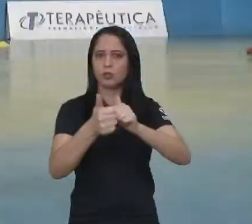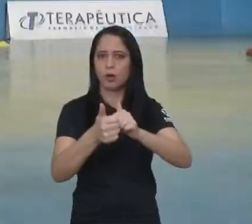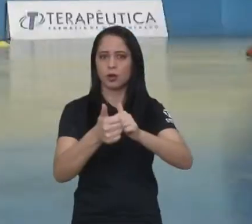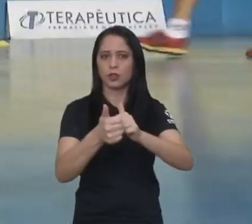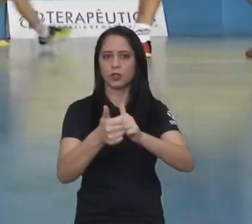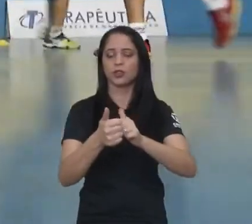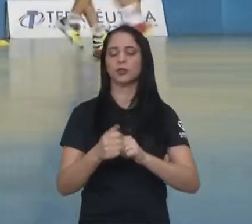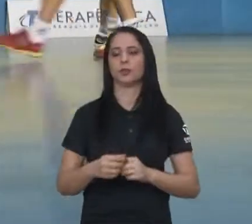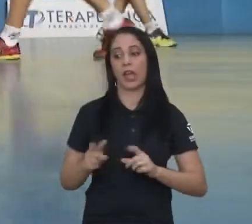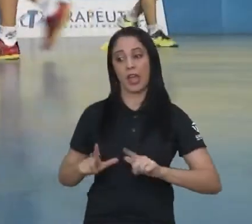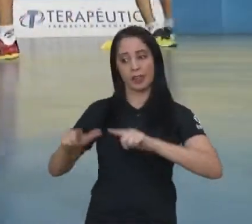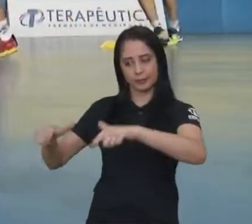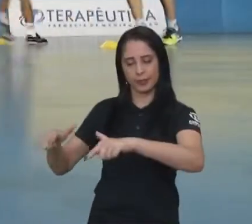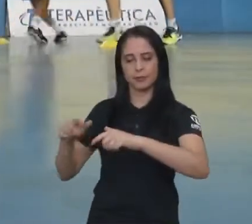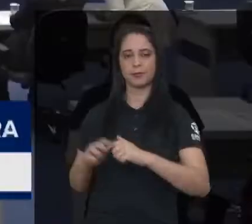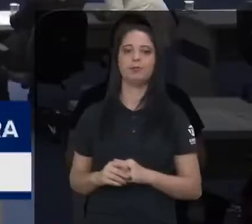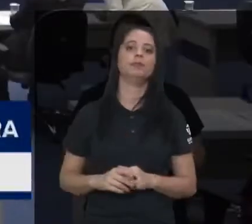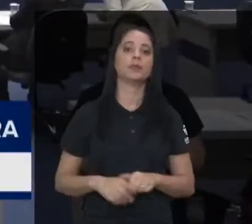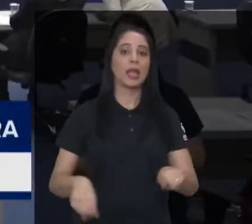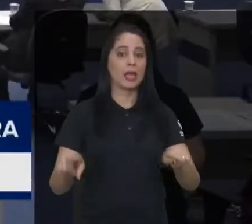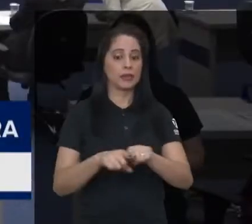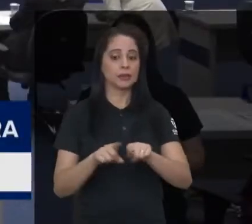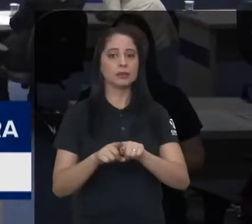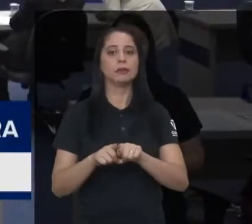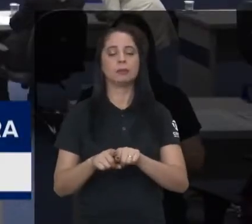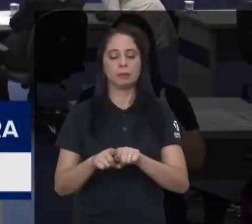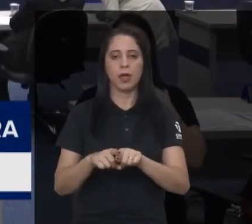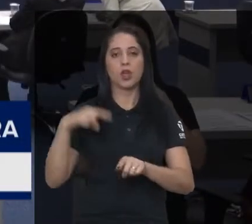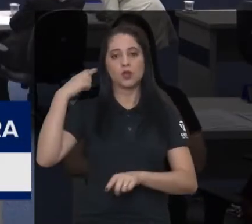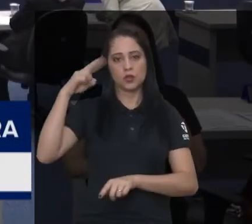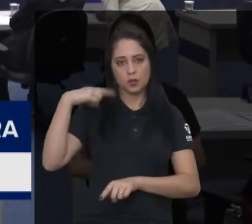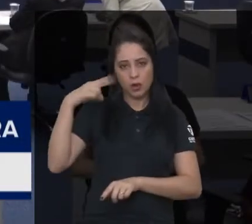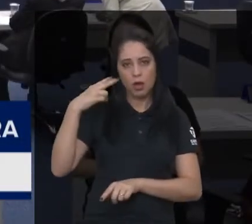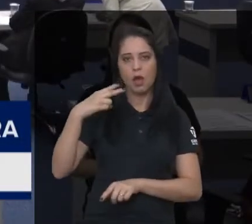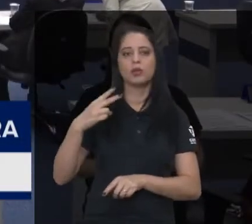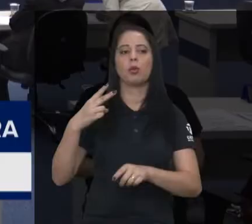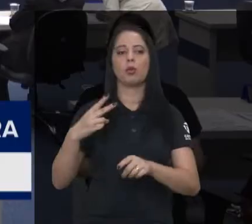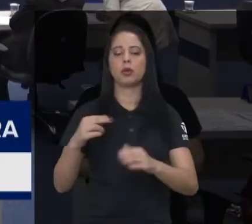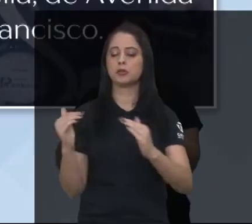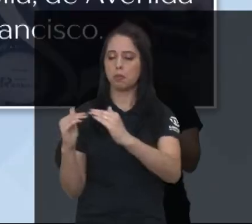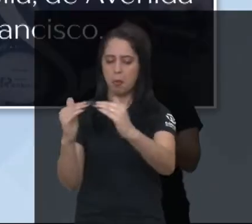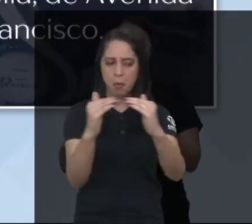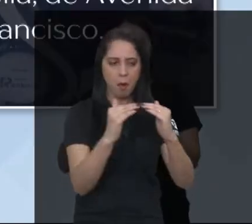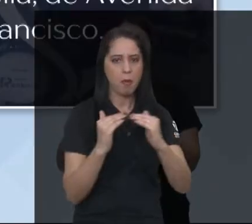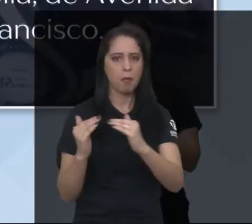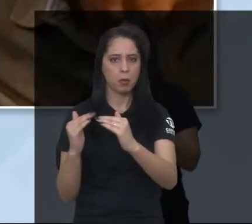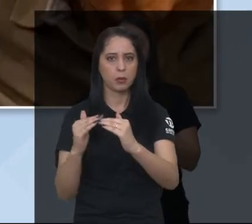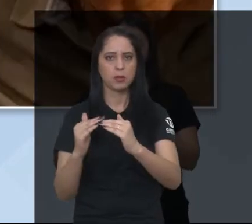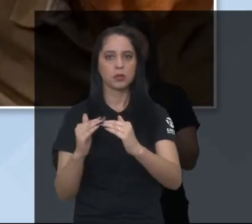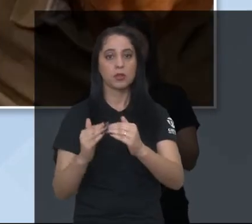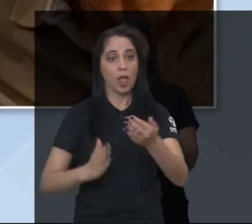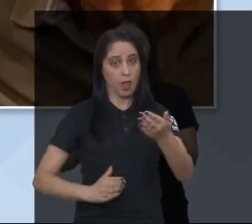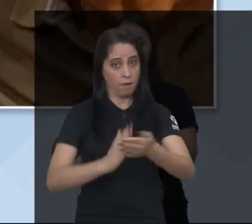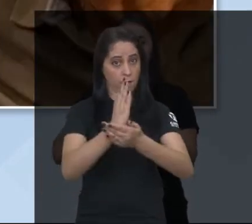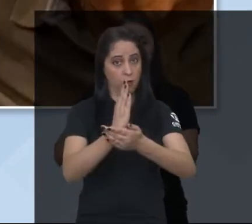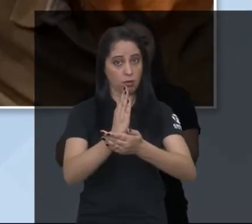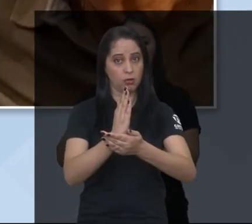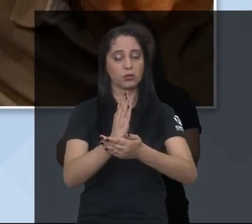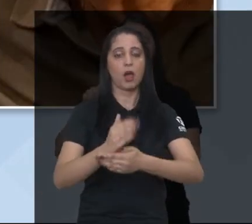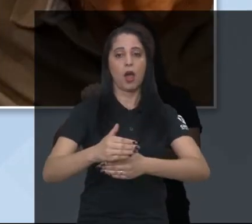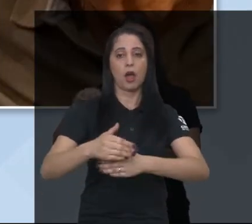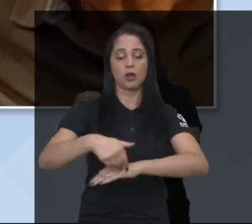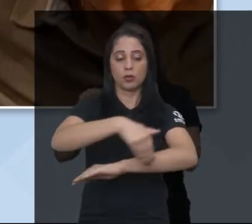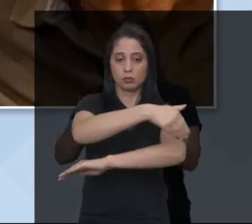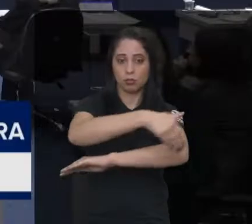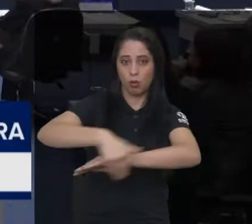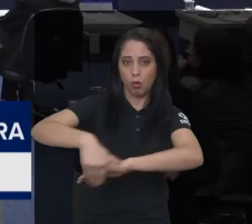incentivo à prática esportiva. Também receberam votos favoráveis dos vereadores projetos para a denominação de ruas